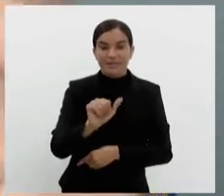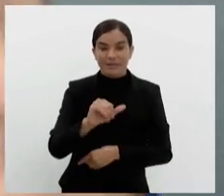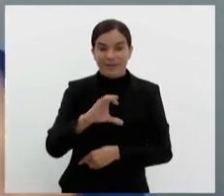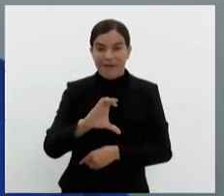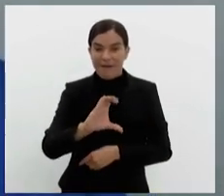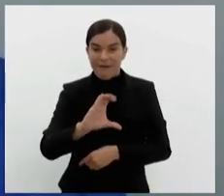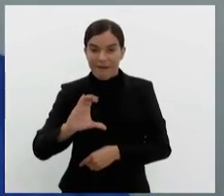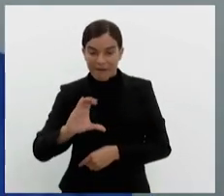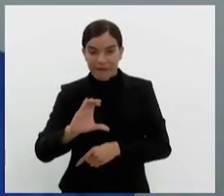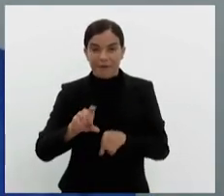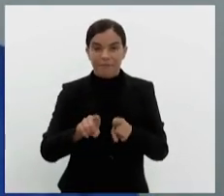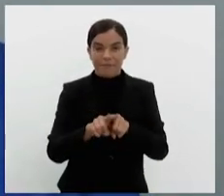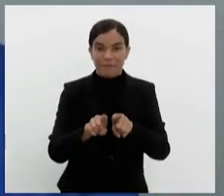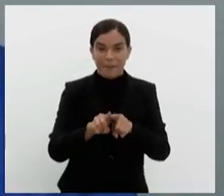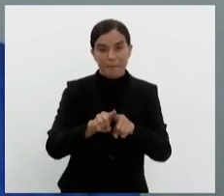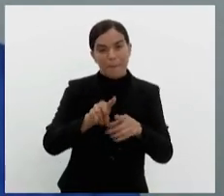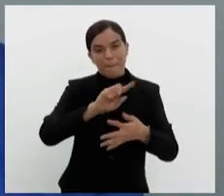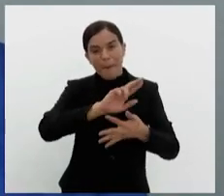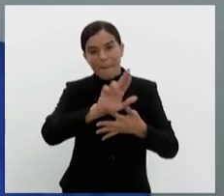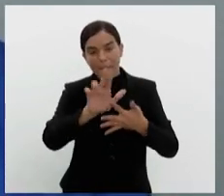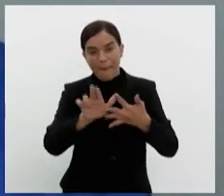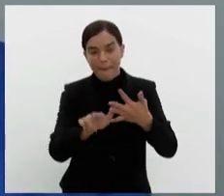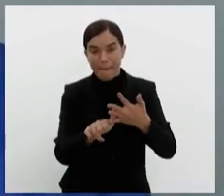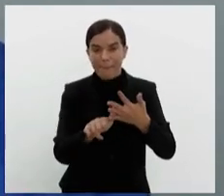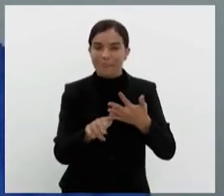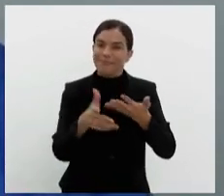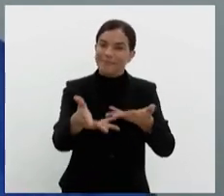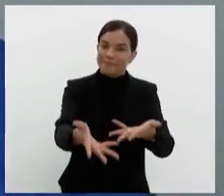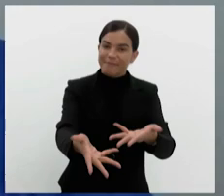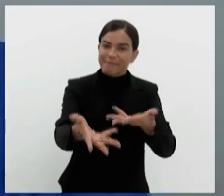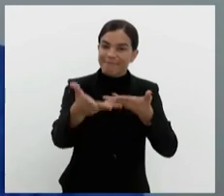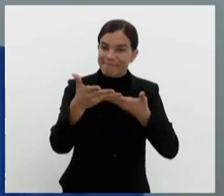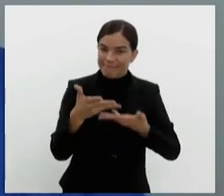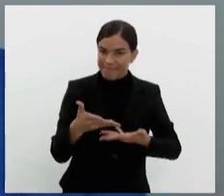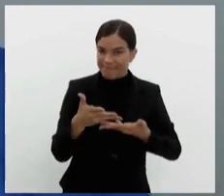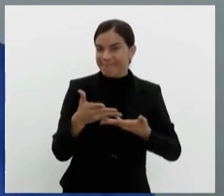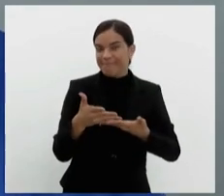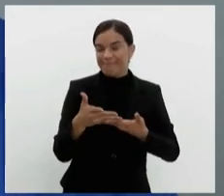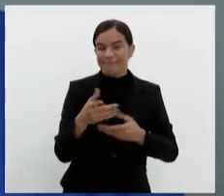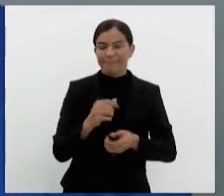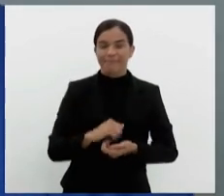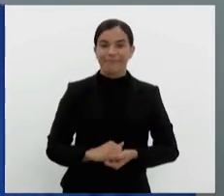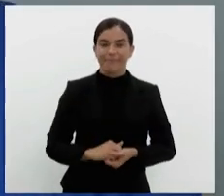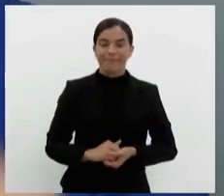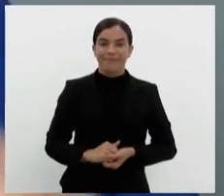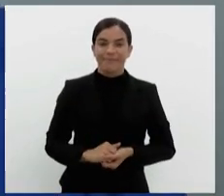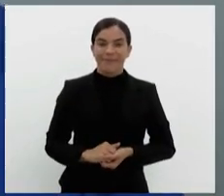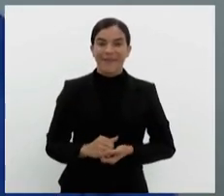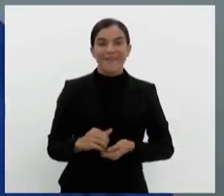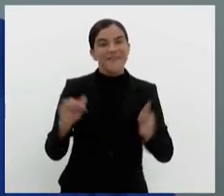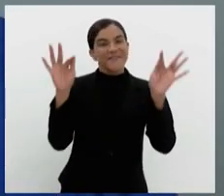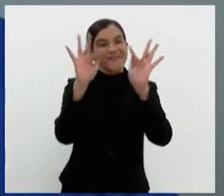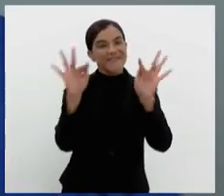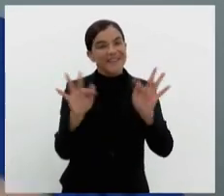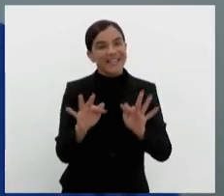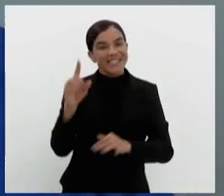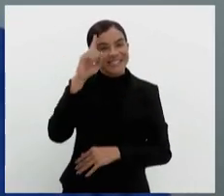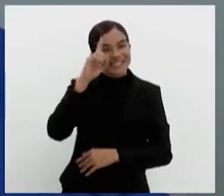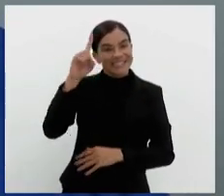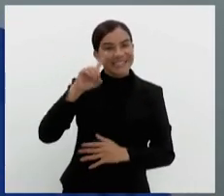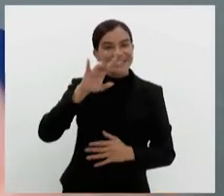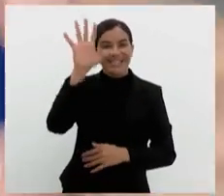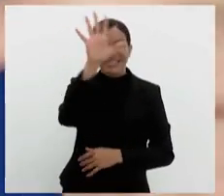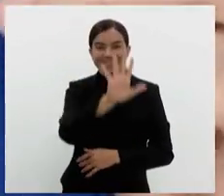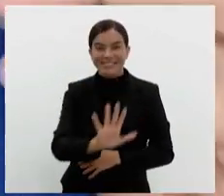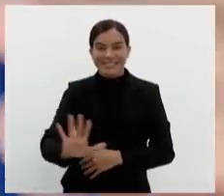e de Vorjac. Fica aqui nosso convite para este encontro. Feliz Dia Nacional da Música